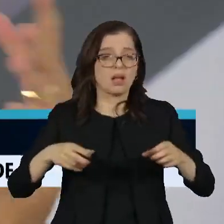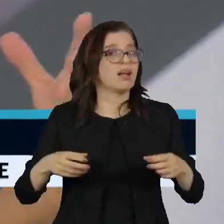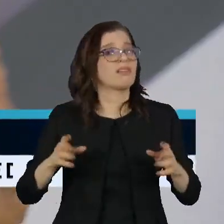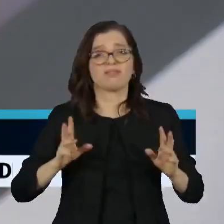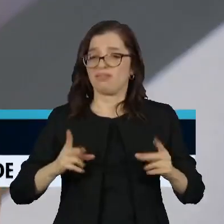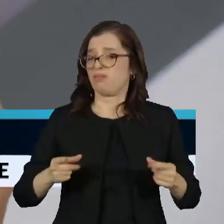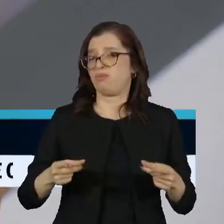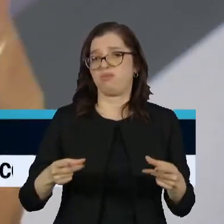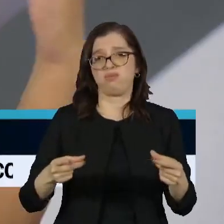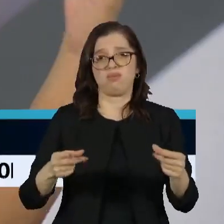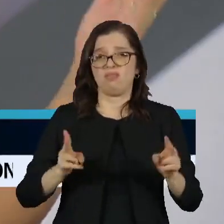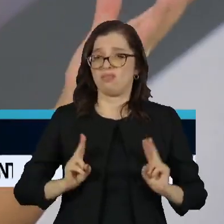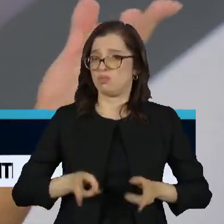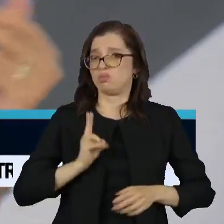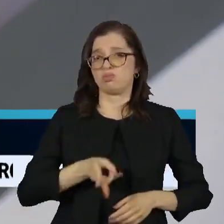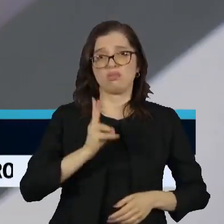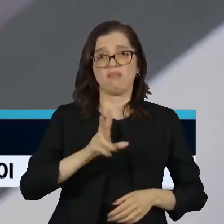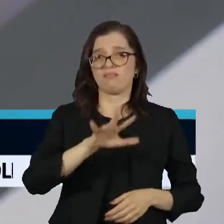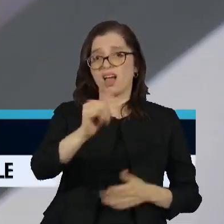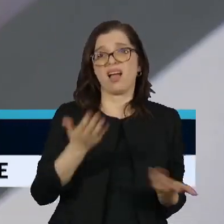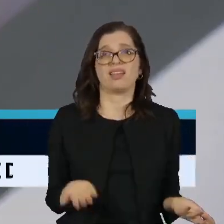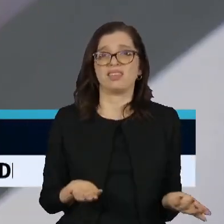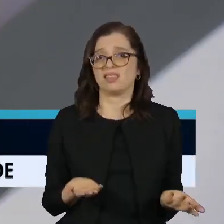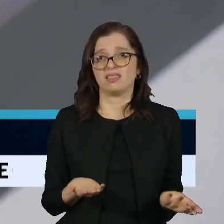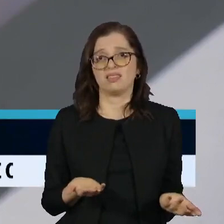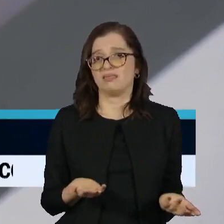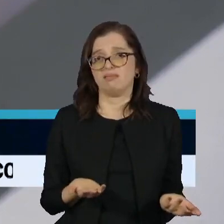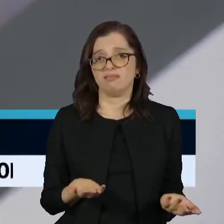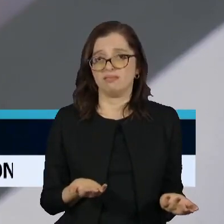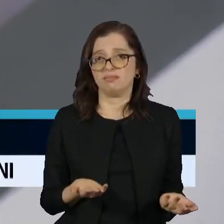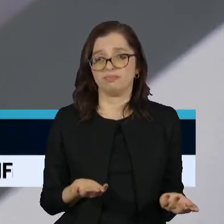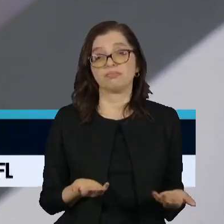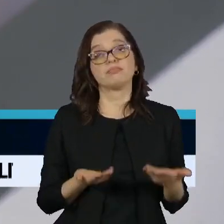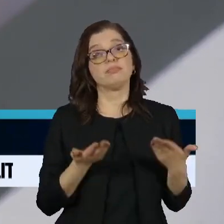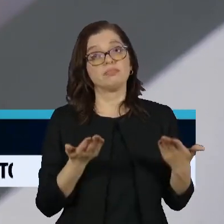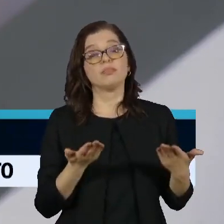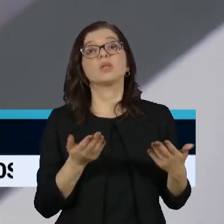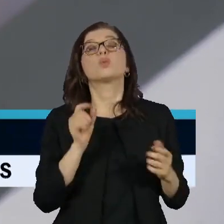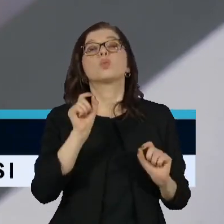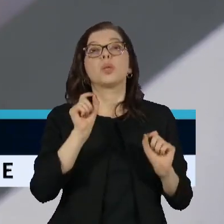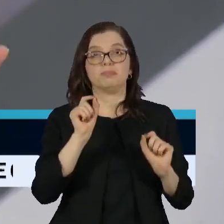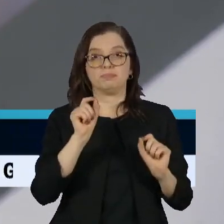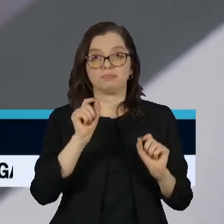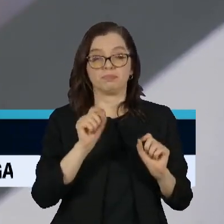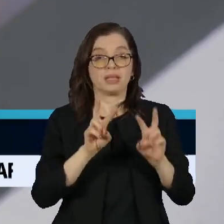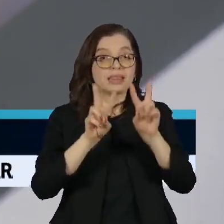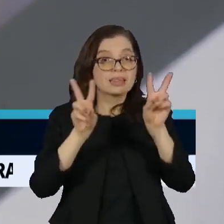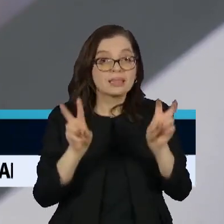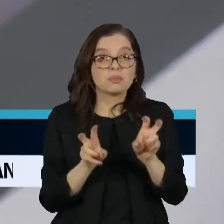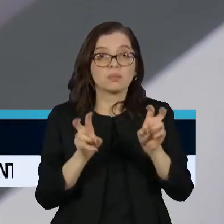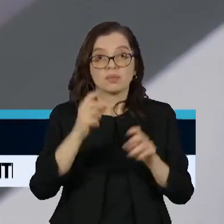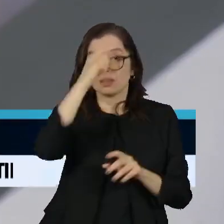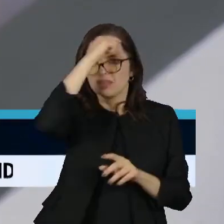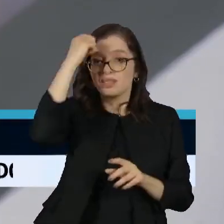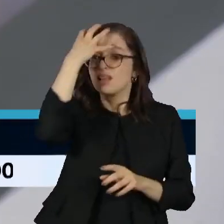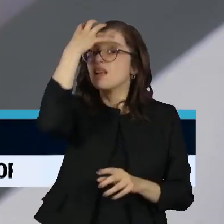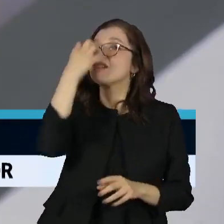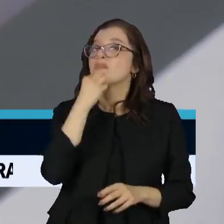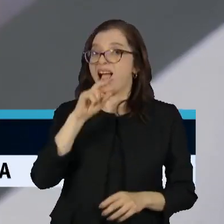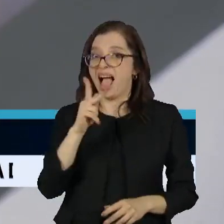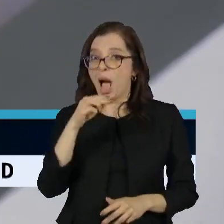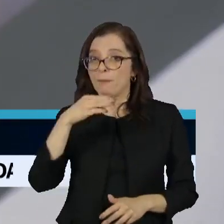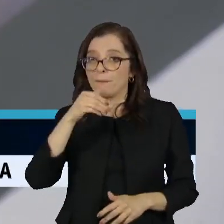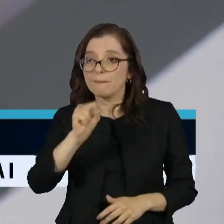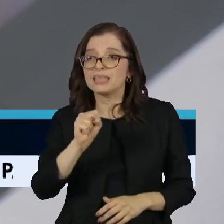e ela se reflete em todos os assuntos. Se reflete nessa questão da avaliação em relação ao Hamas, se reflete nessa questão das viagens e se reflete até, por